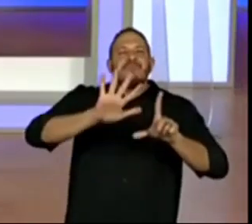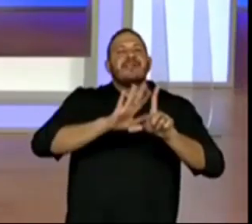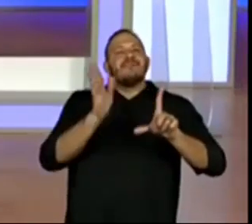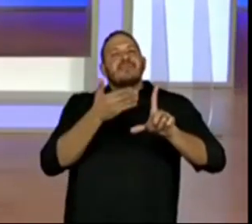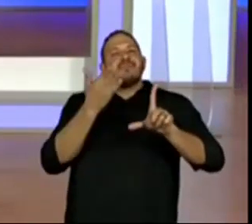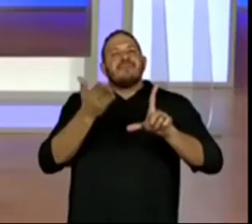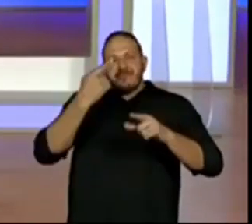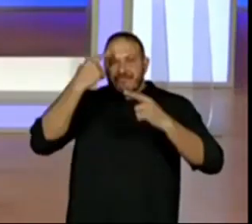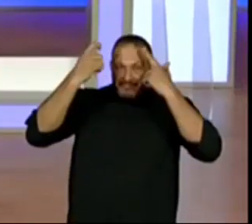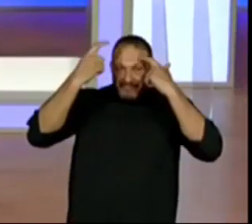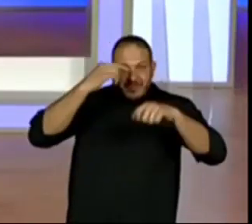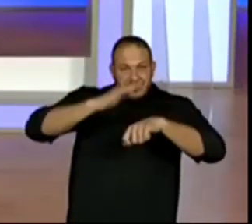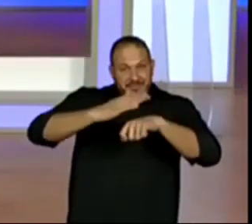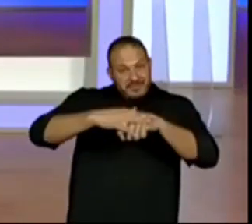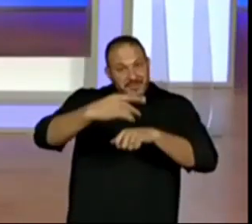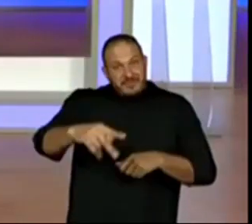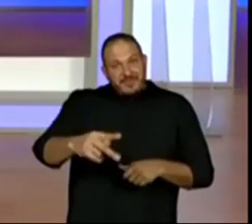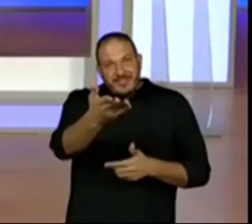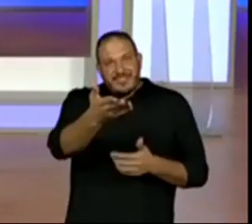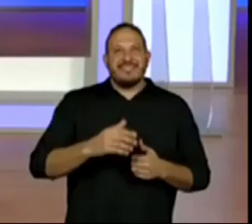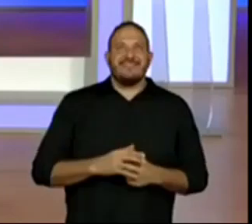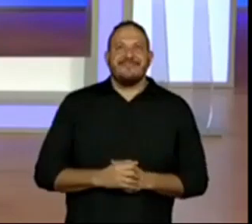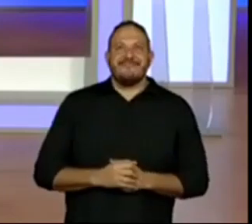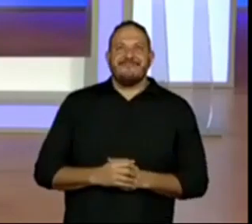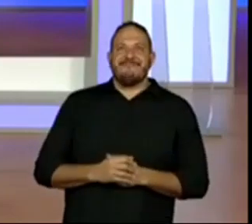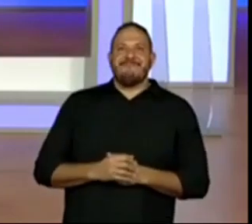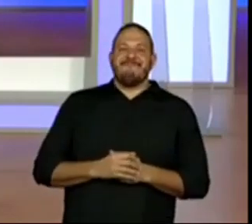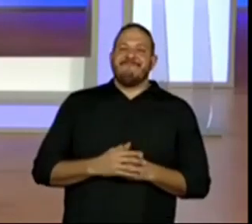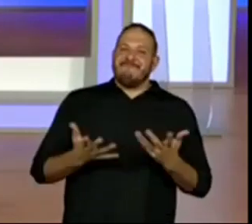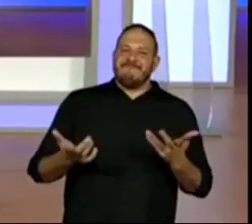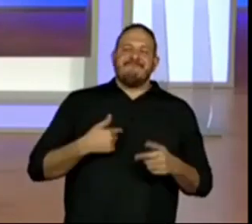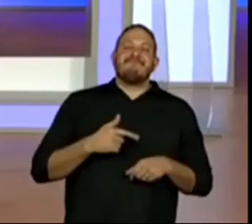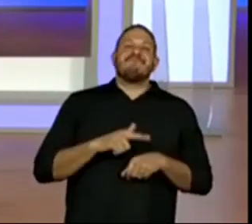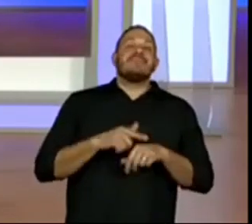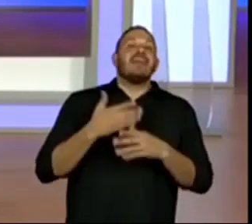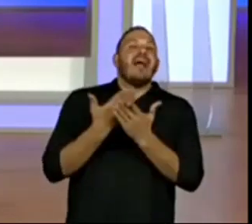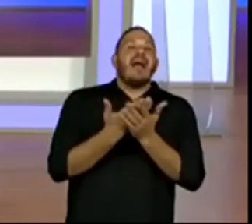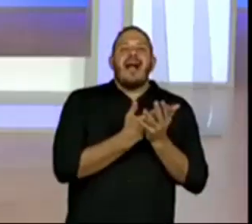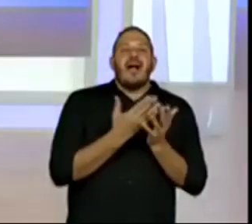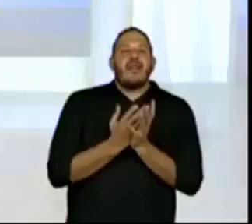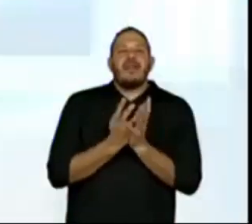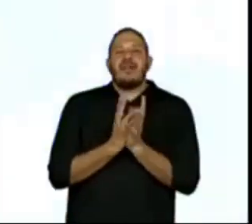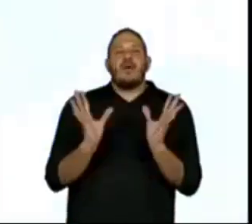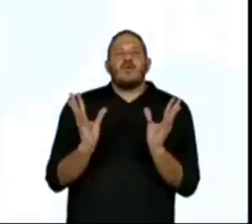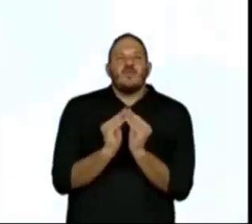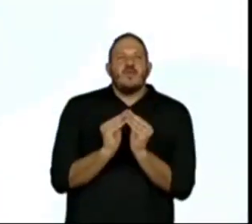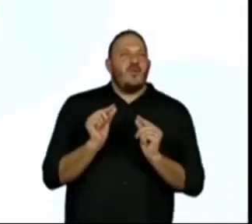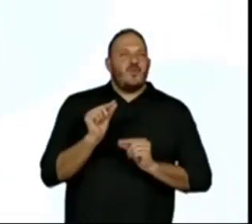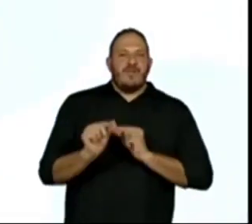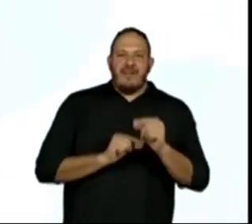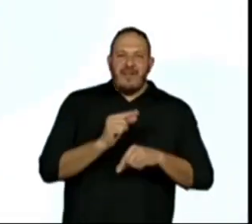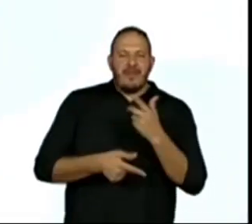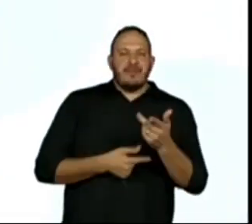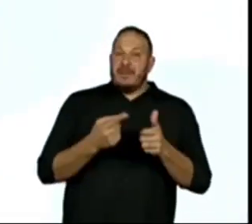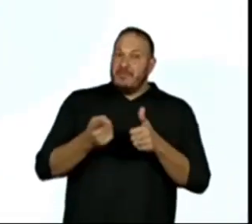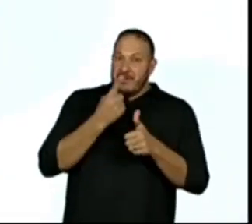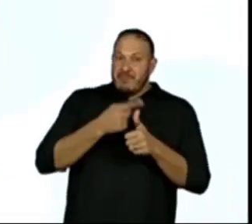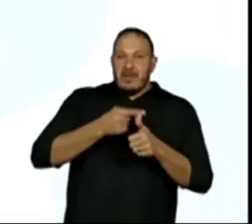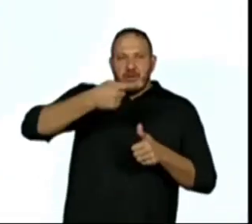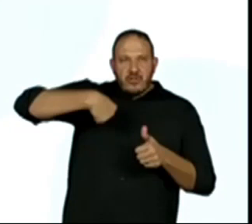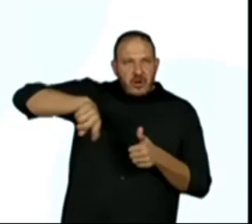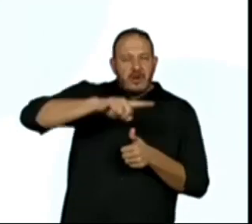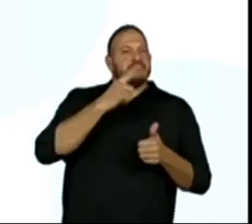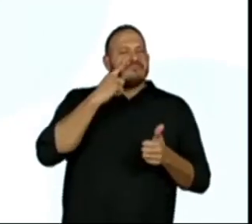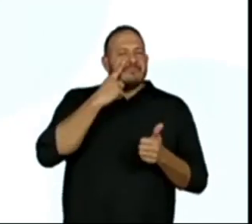que isso é bem legal da gente ver. Então, síntese desta aula, primeiro, nós fizemos a